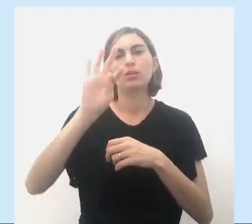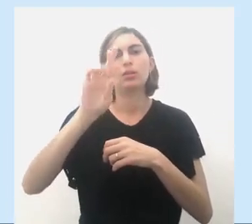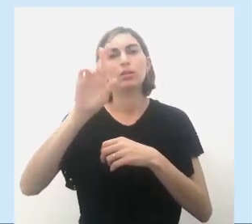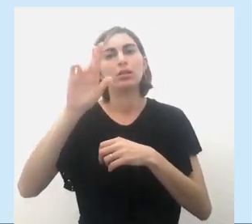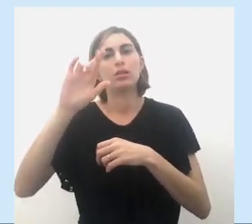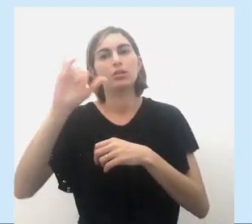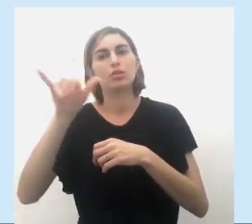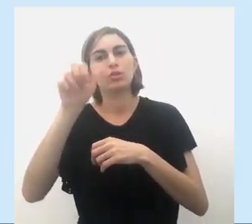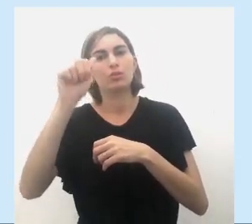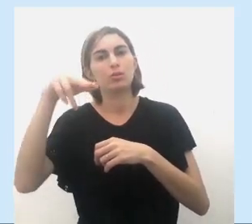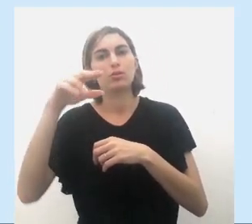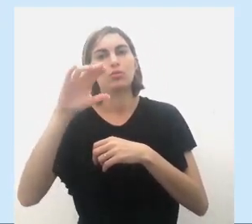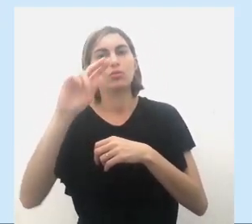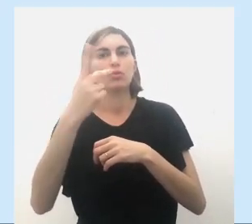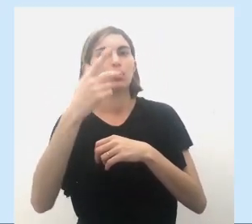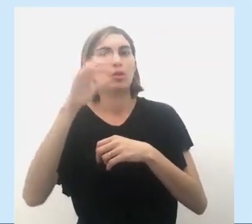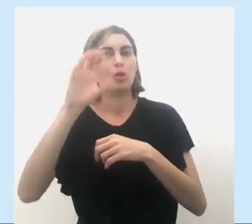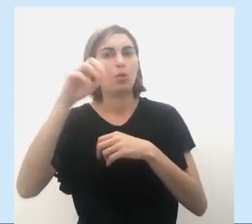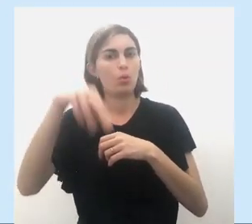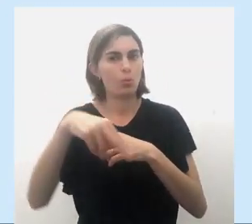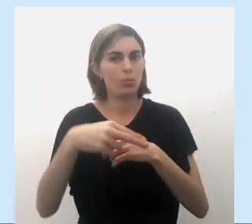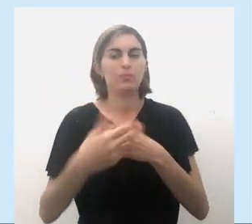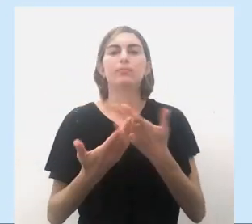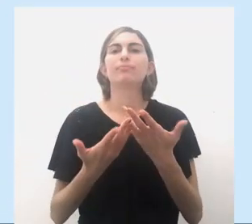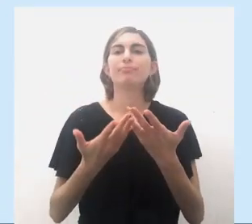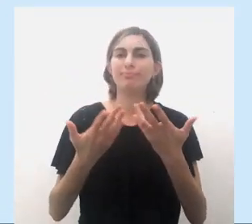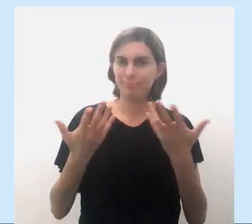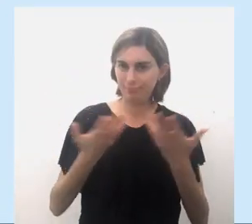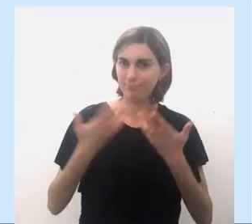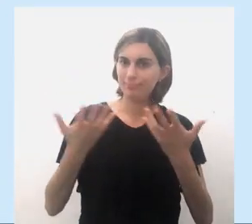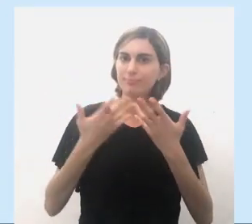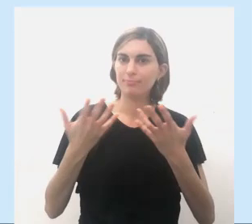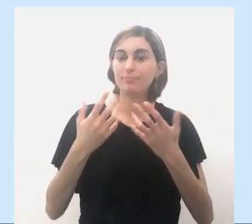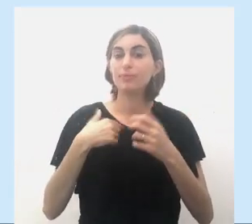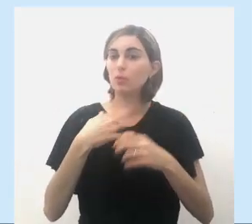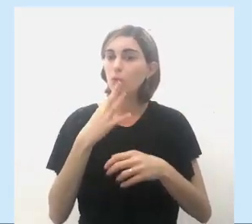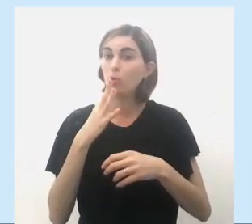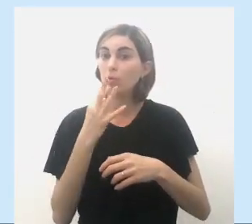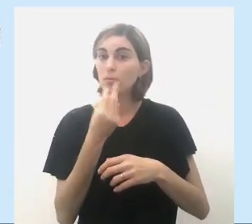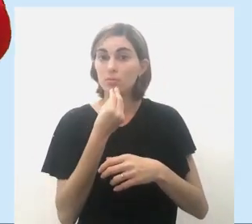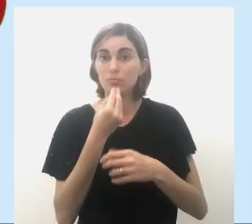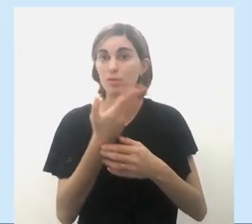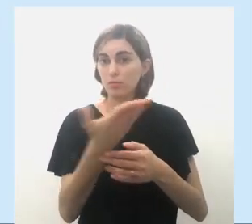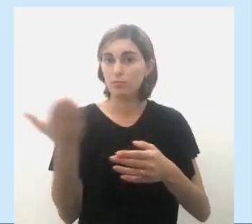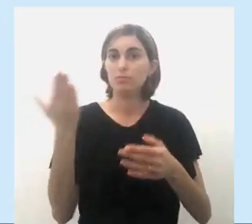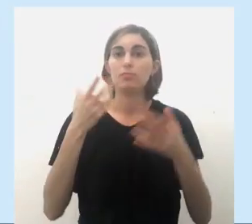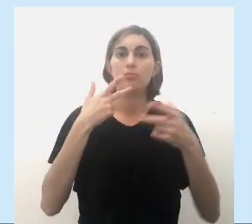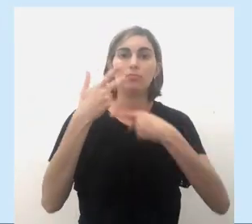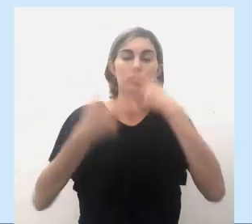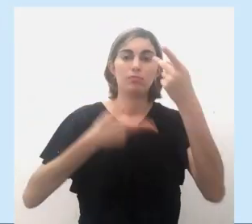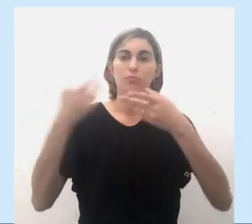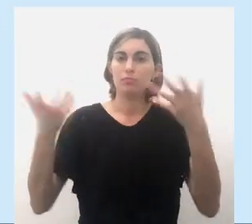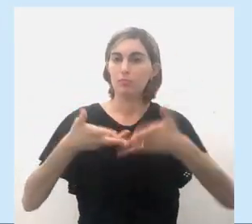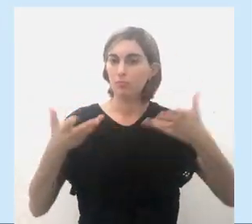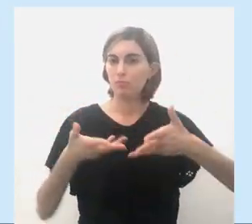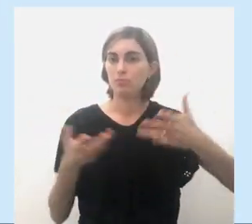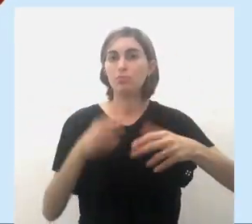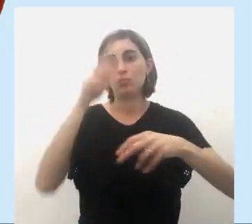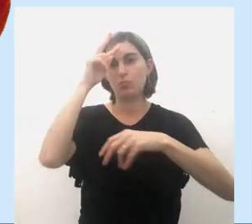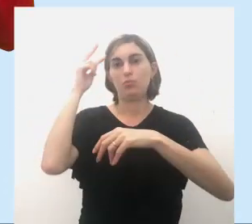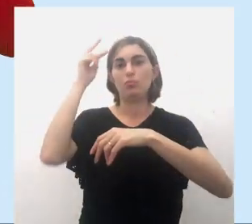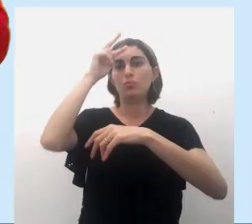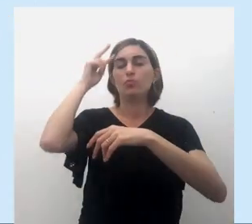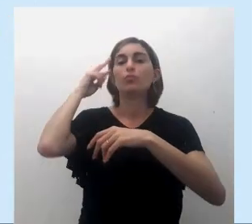Trajano Chacom. Ô Cláudio, queres ou não queres? Eu quero conhecimento. Então nós vamos falar agora um pouco da